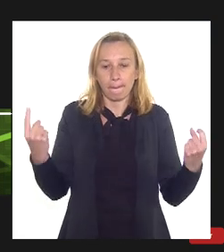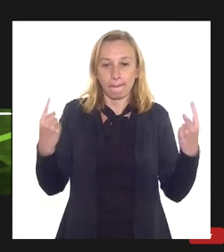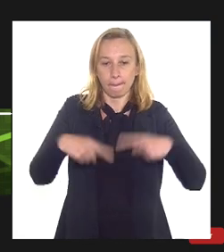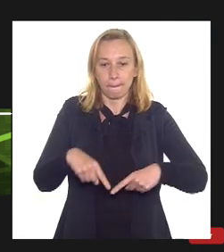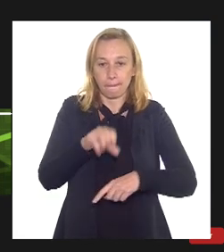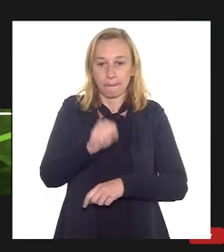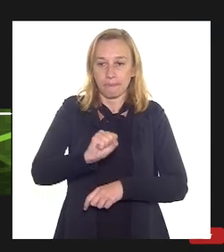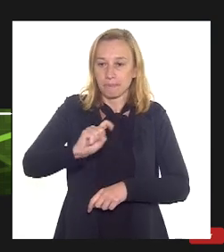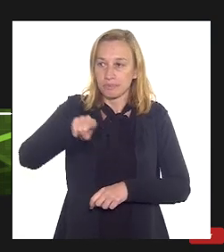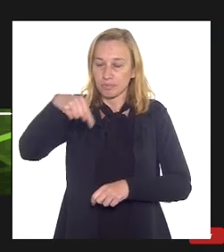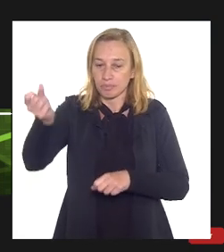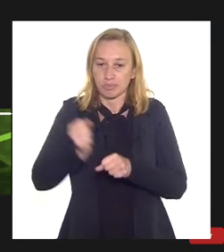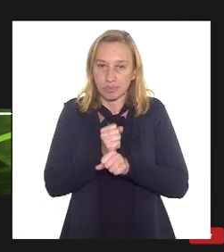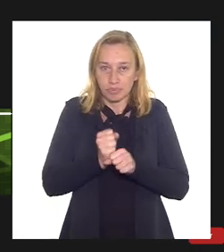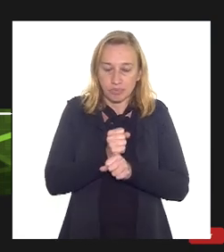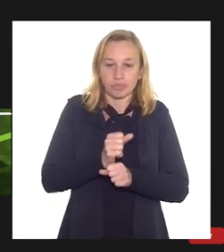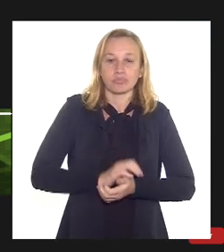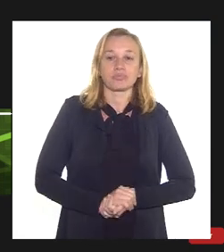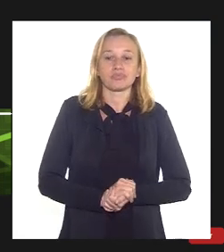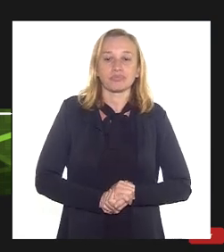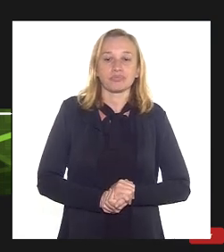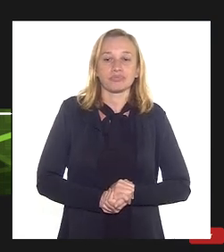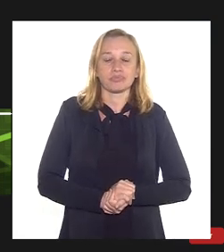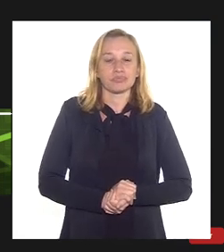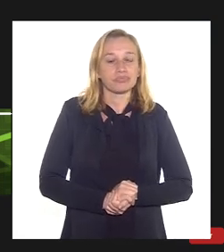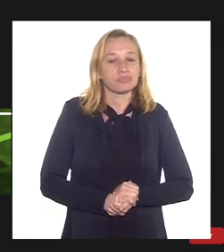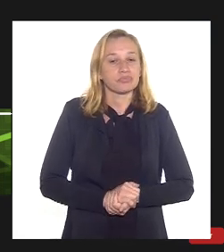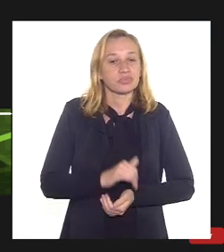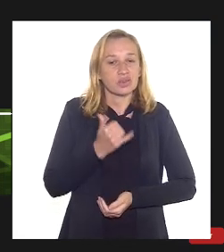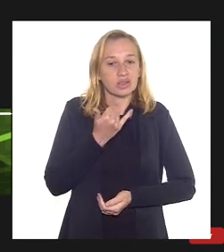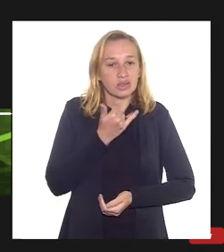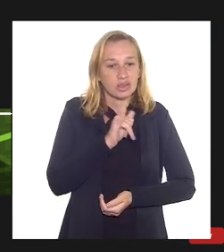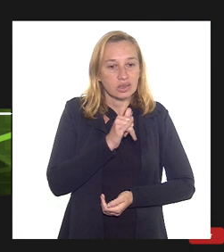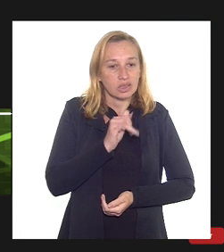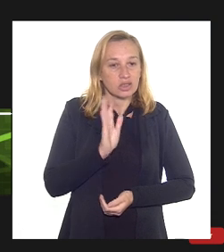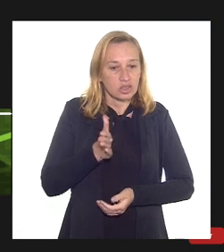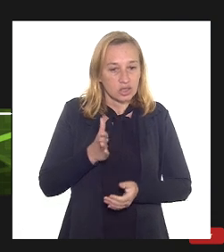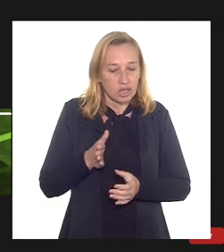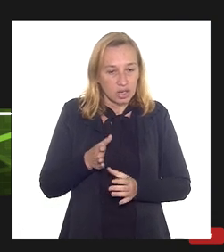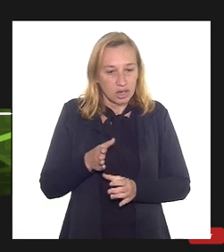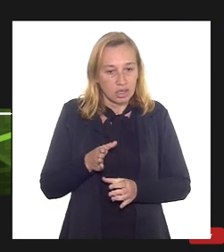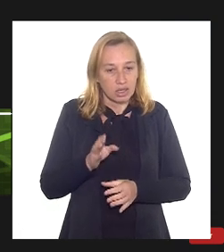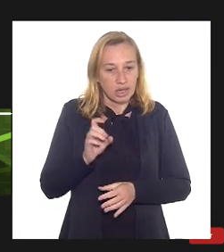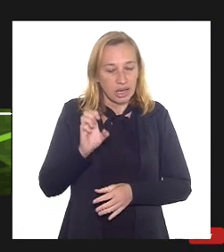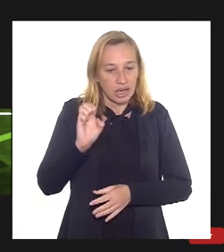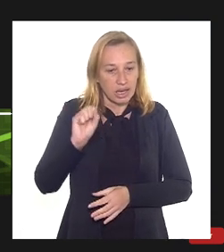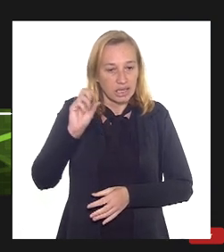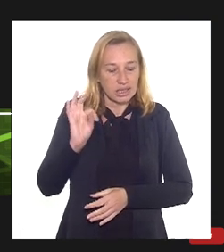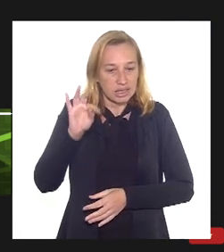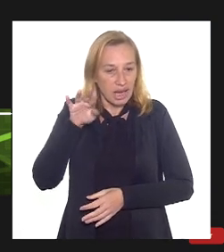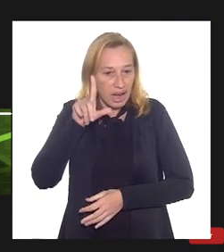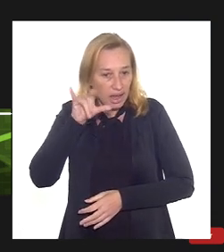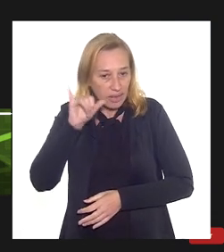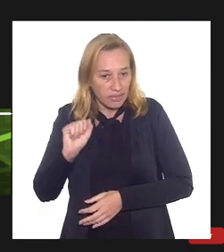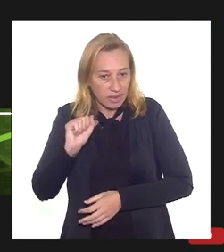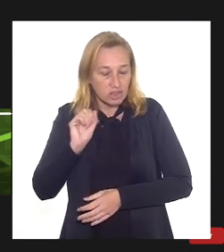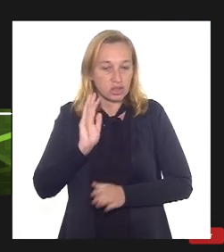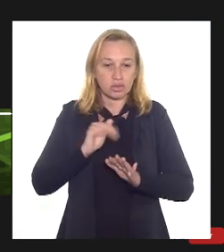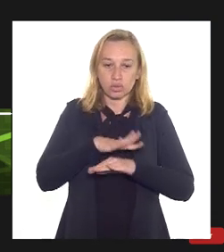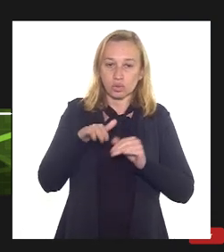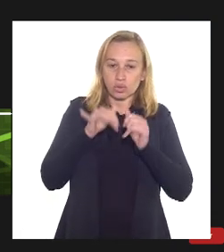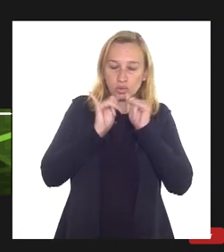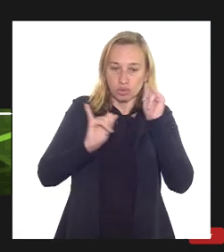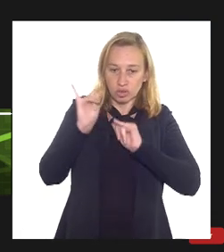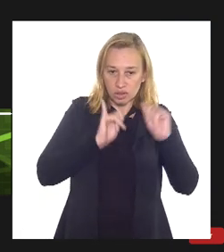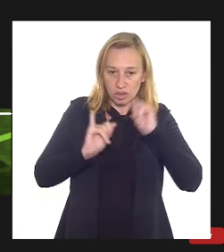leilões nos próximos anos. A crise energética está instalada, todo mundo anunciando aí, e